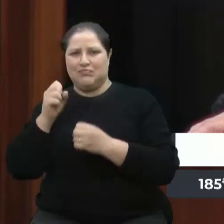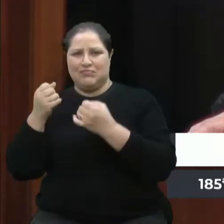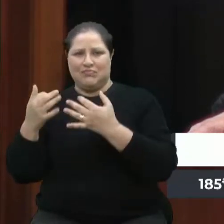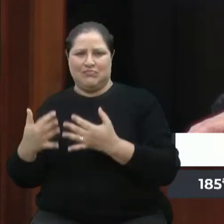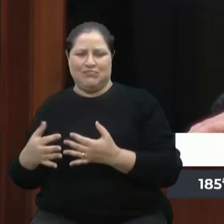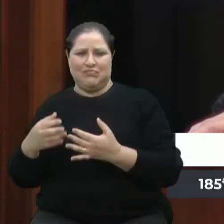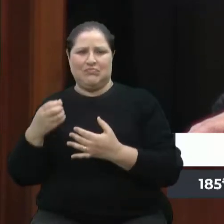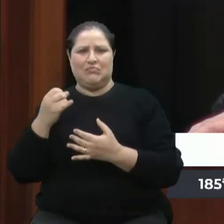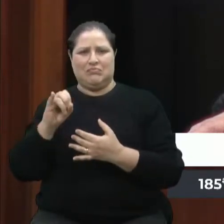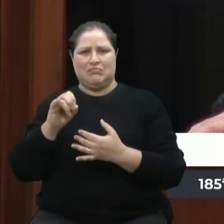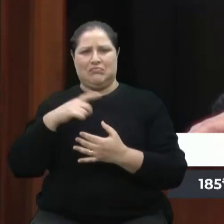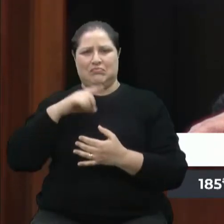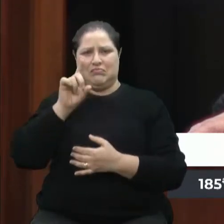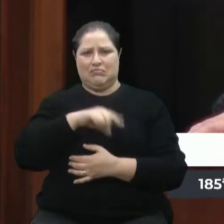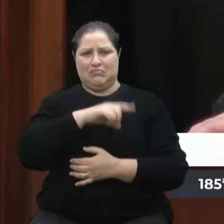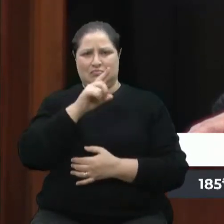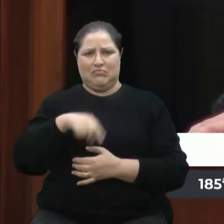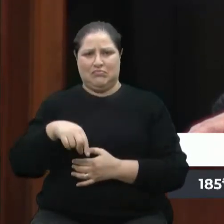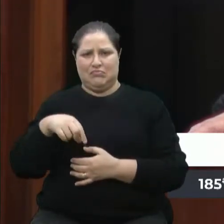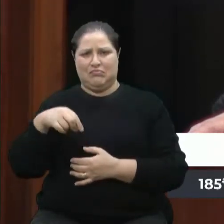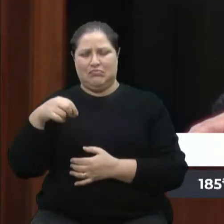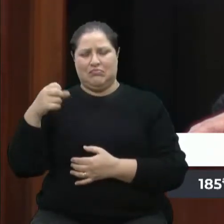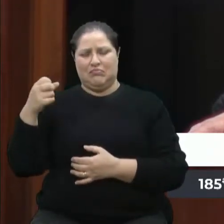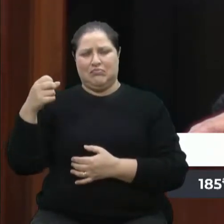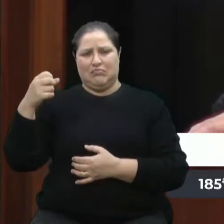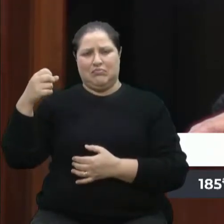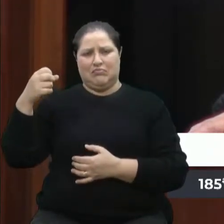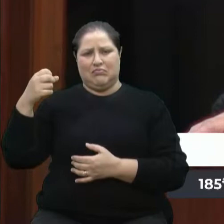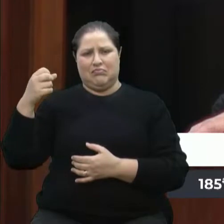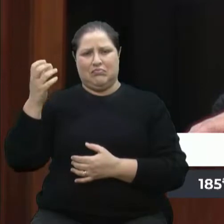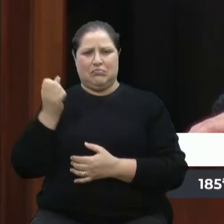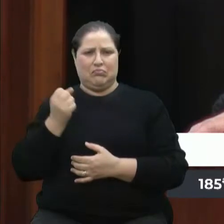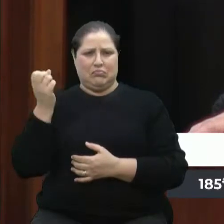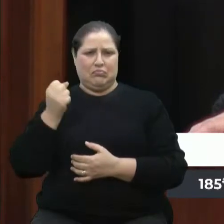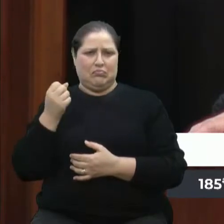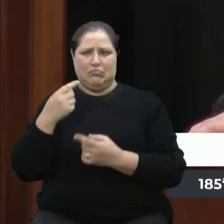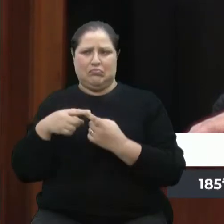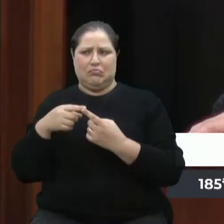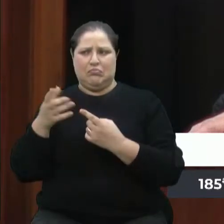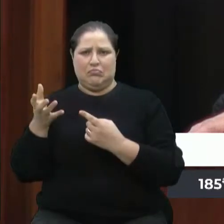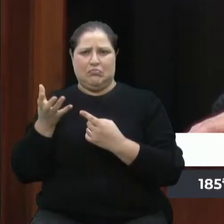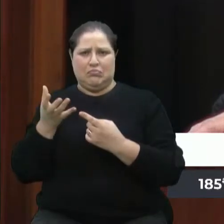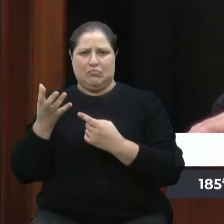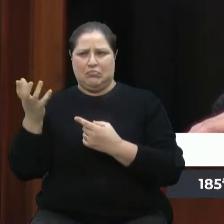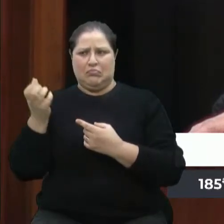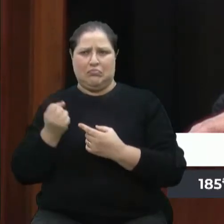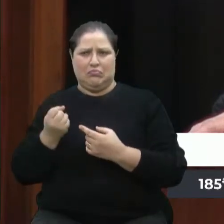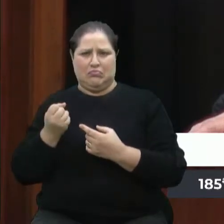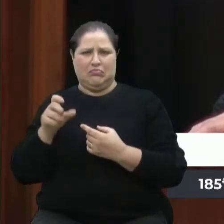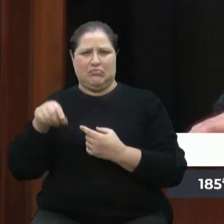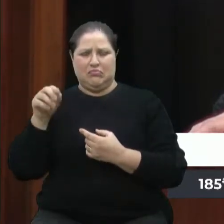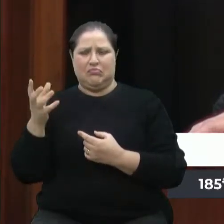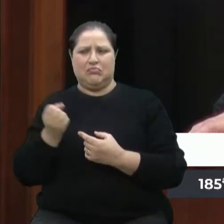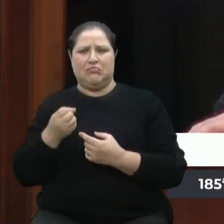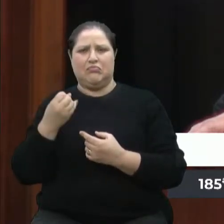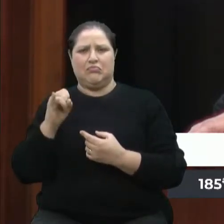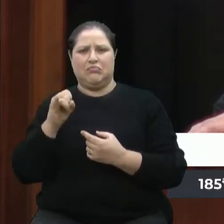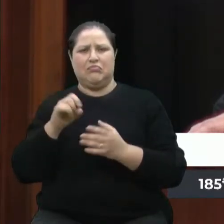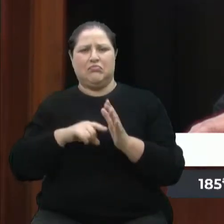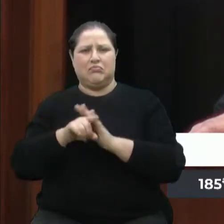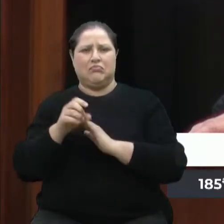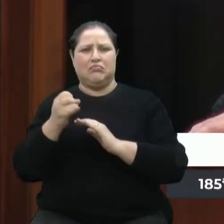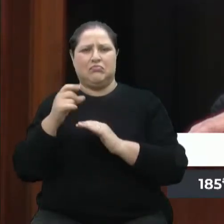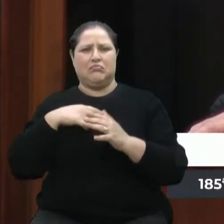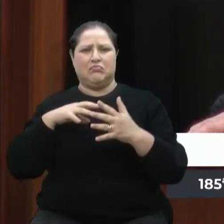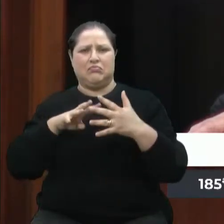pediu pensão? Por que ele optou por receber esse benefício? Outra pergunta que fica, se tem transparência no ato